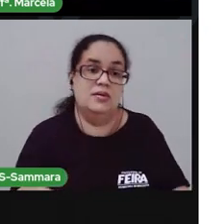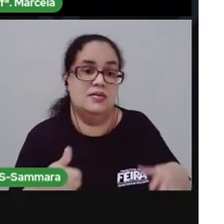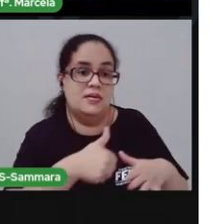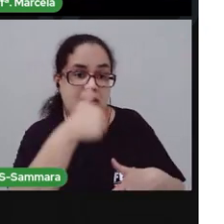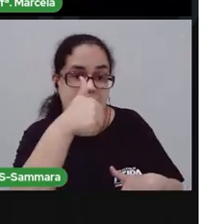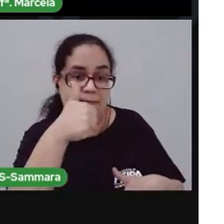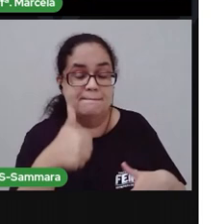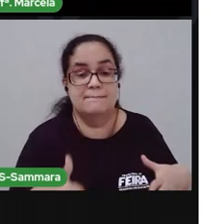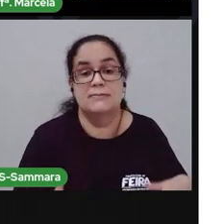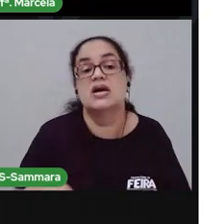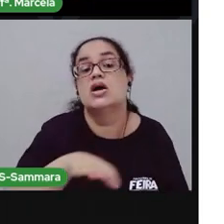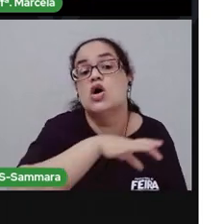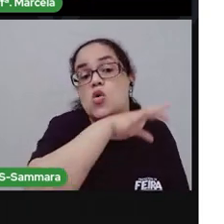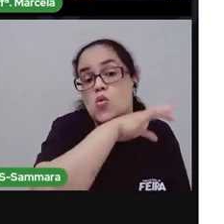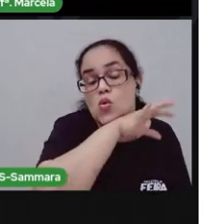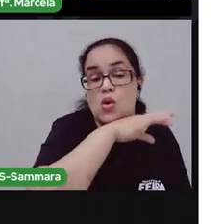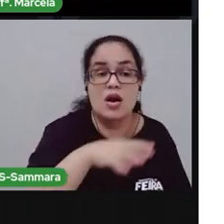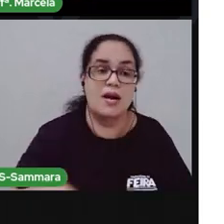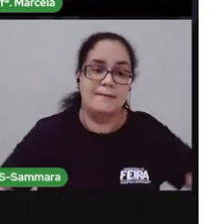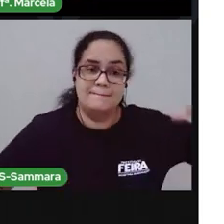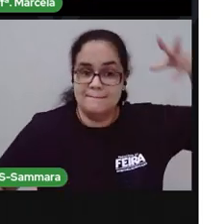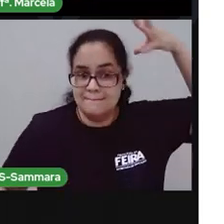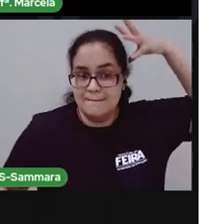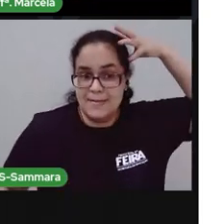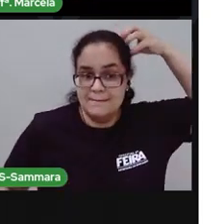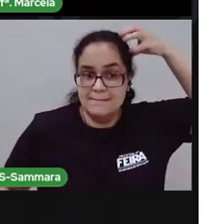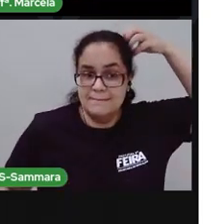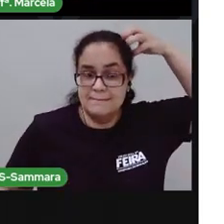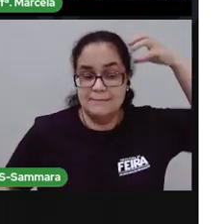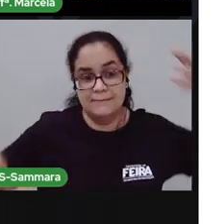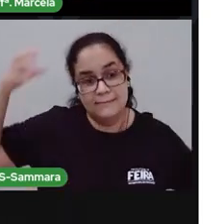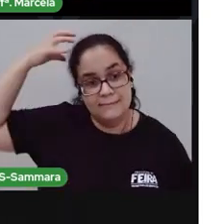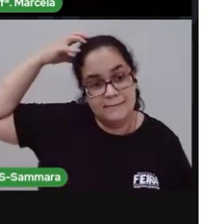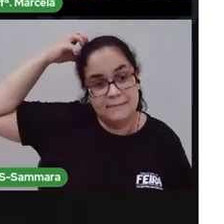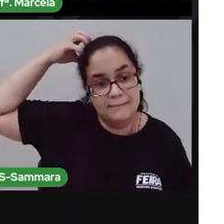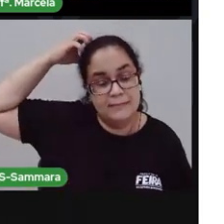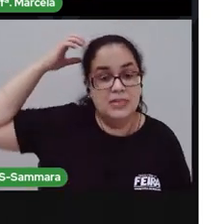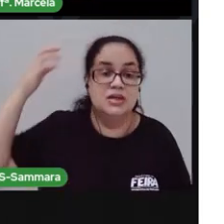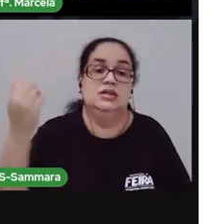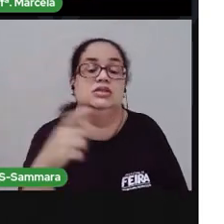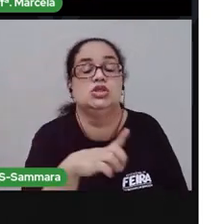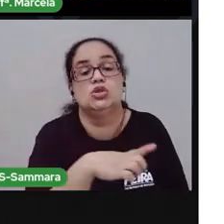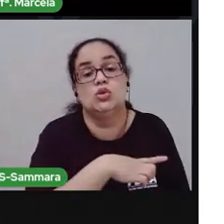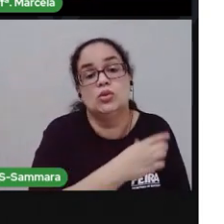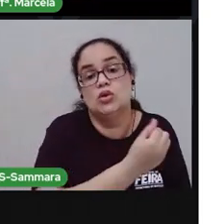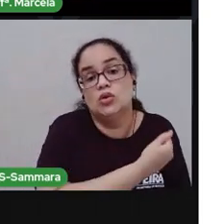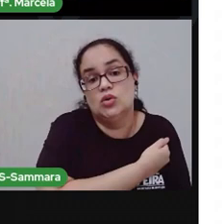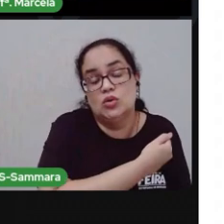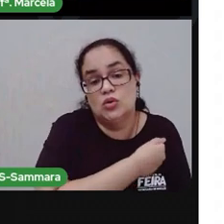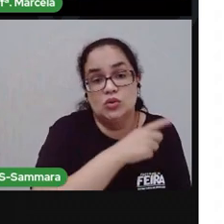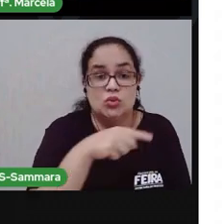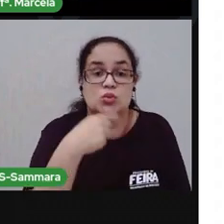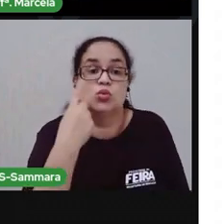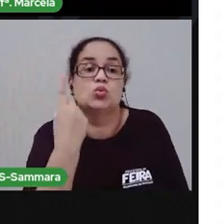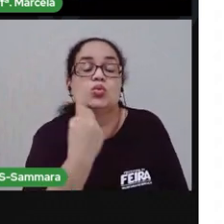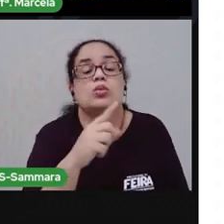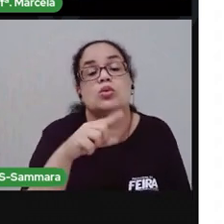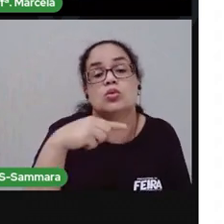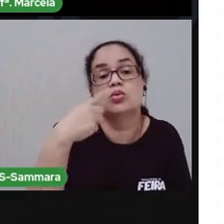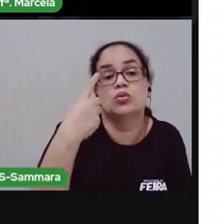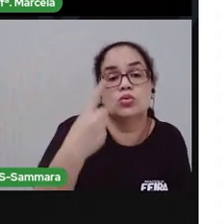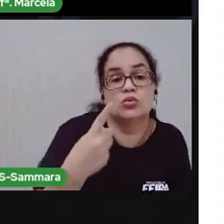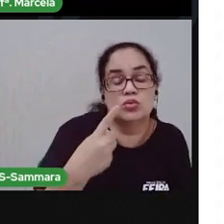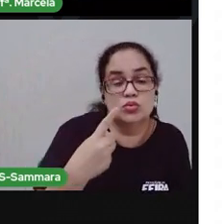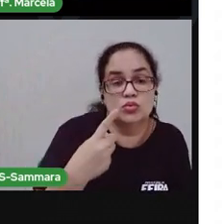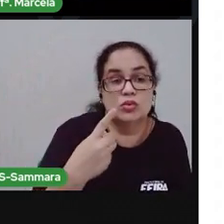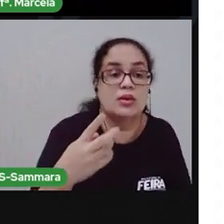animal que aparece é o macaco. Já tem o número um. Depois do número um. Né?